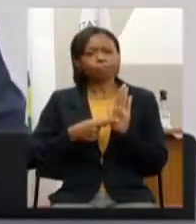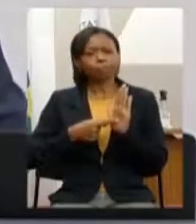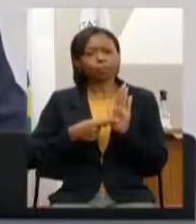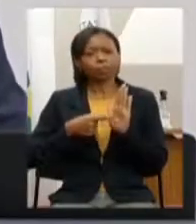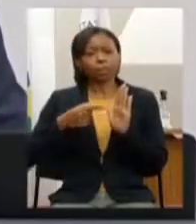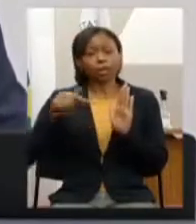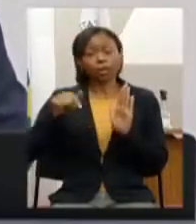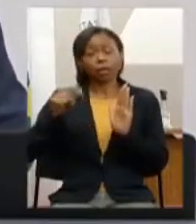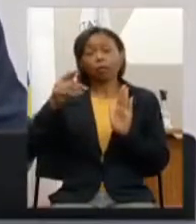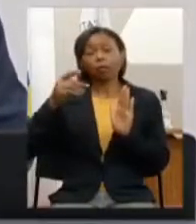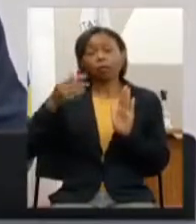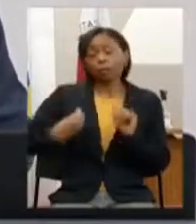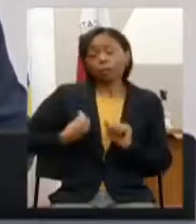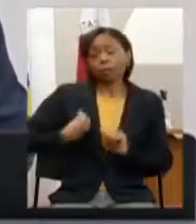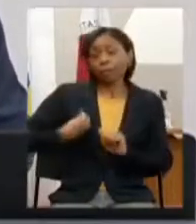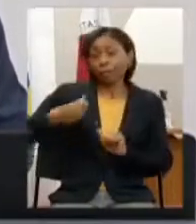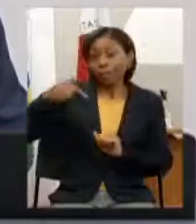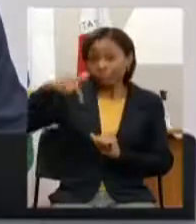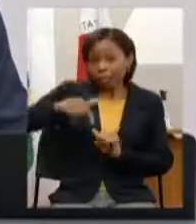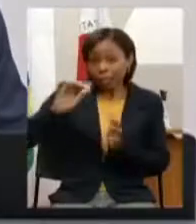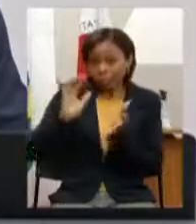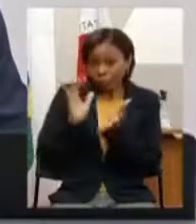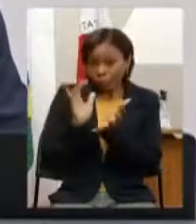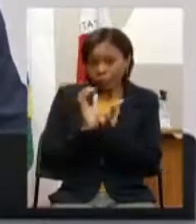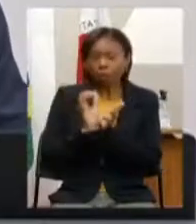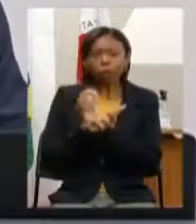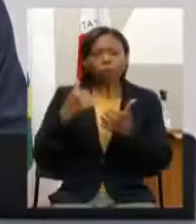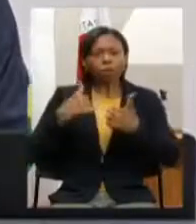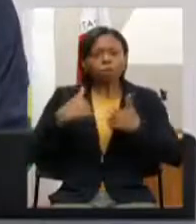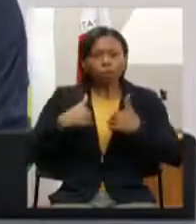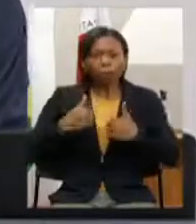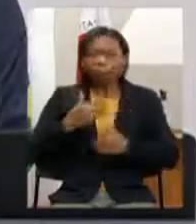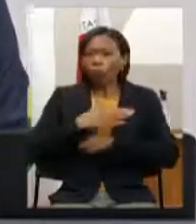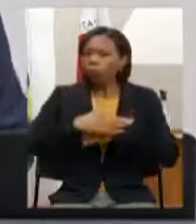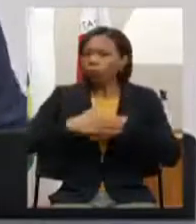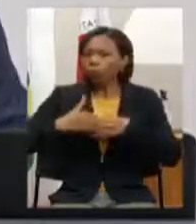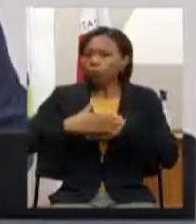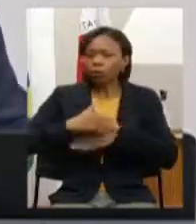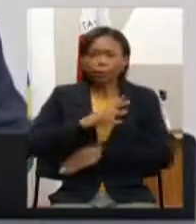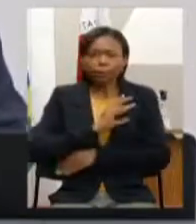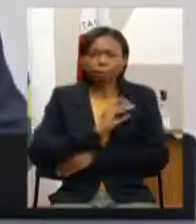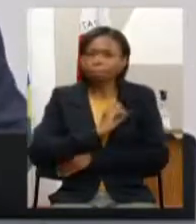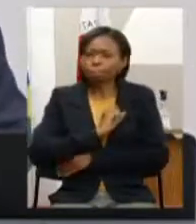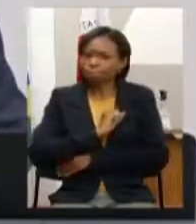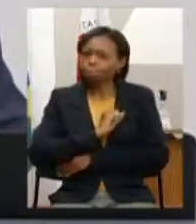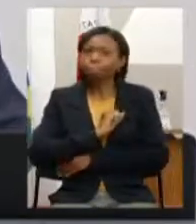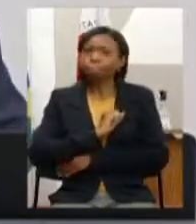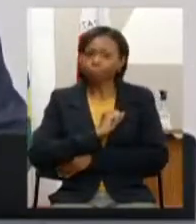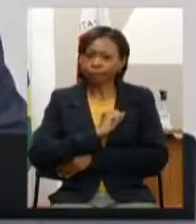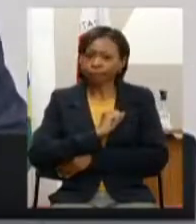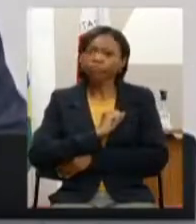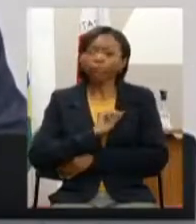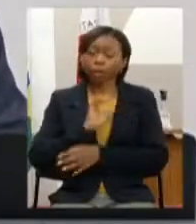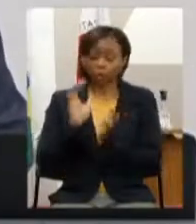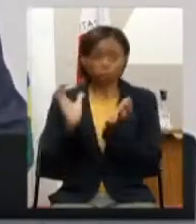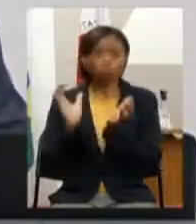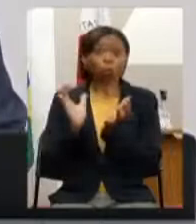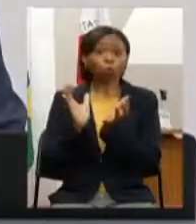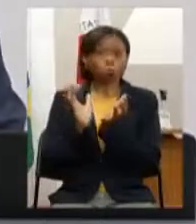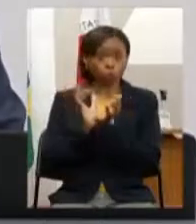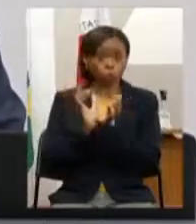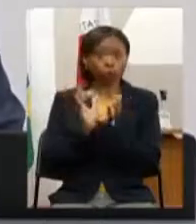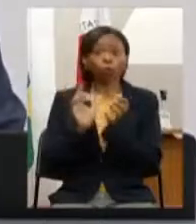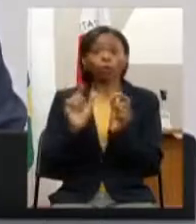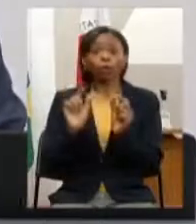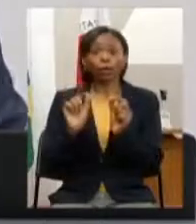dessa comissão a comissão que eu tenho maior afeto e carinho como o próprio nome diz comissão